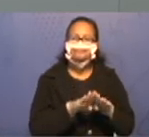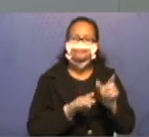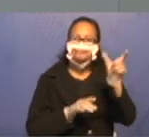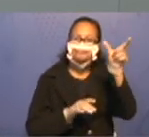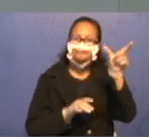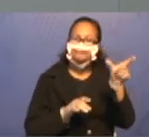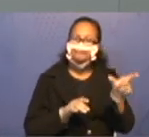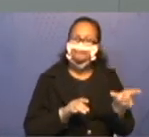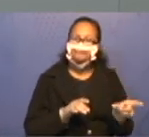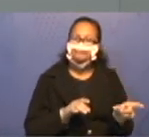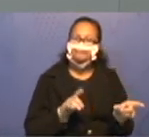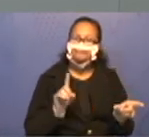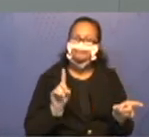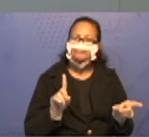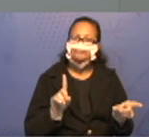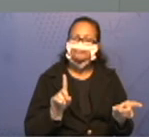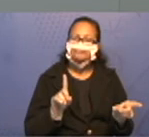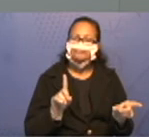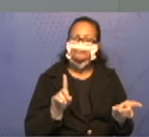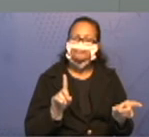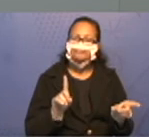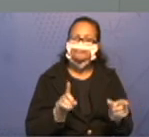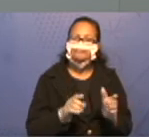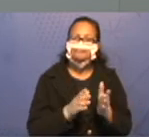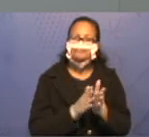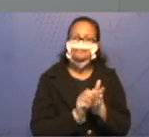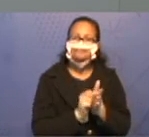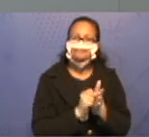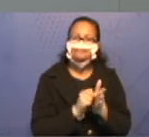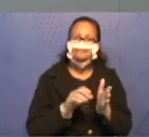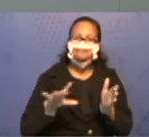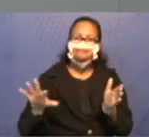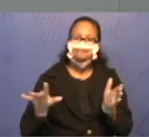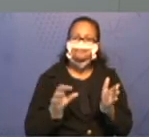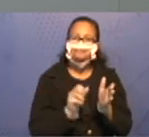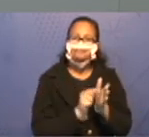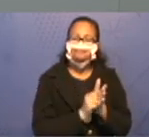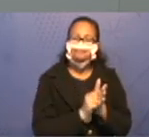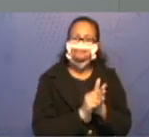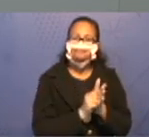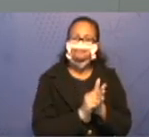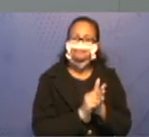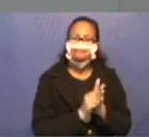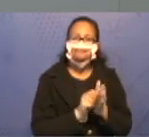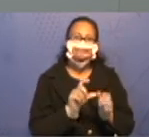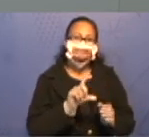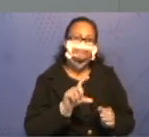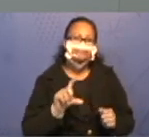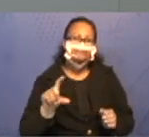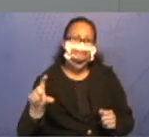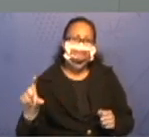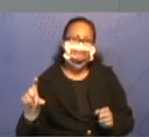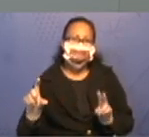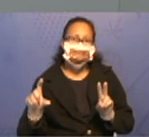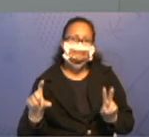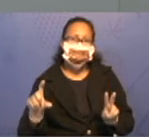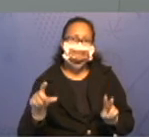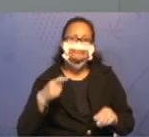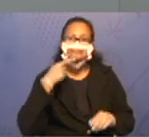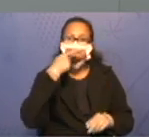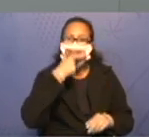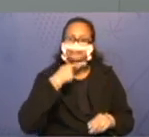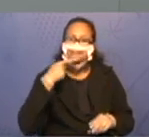na vertical, 1, clorofila. Na horizontal, 2, glicose. Agora é com vocês.